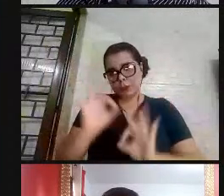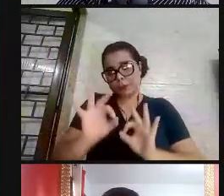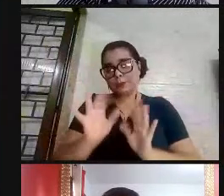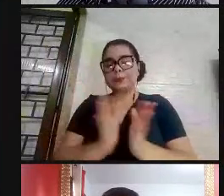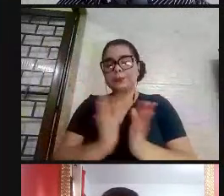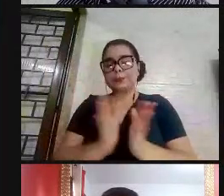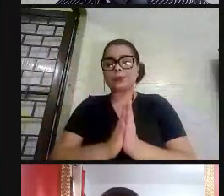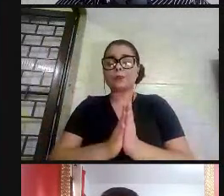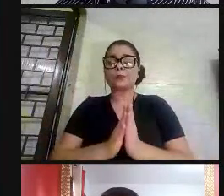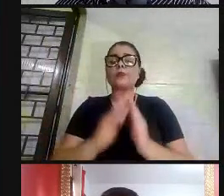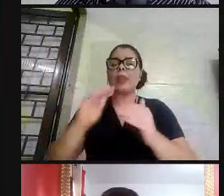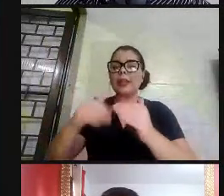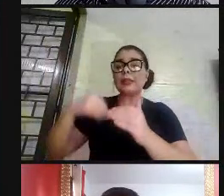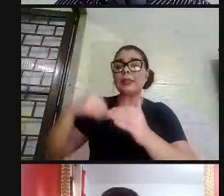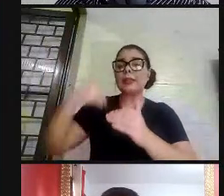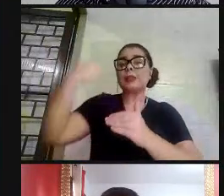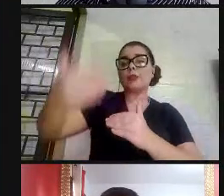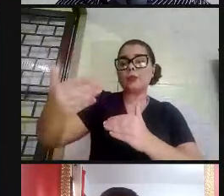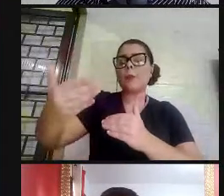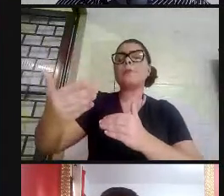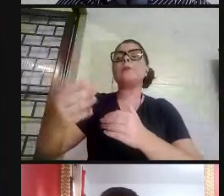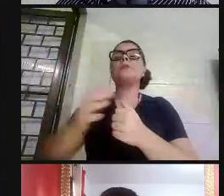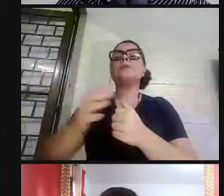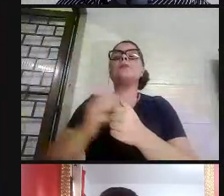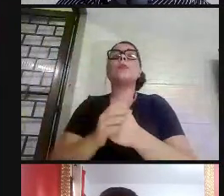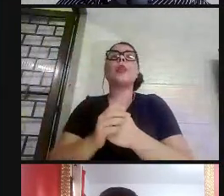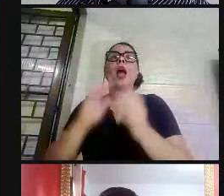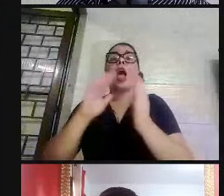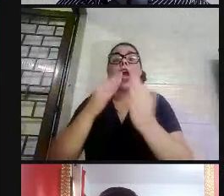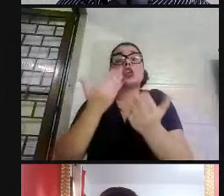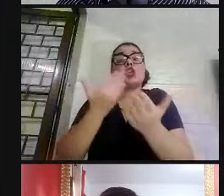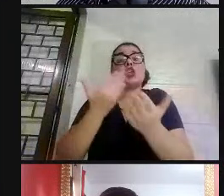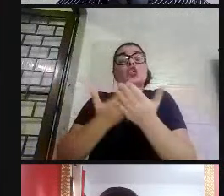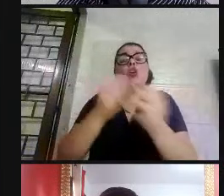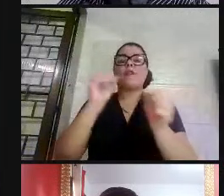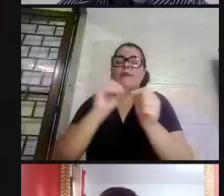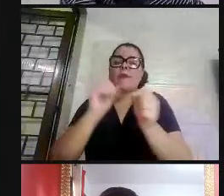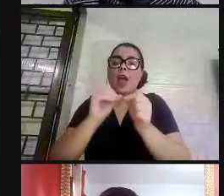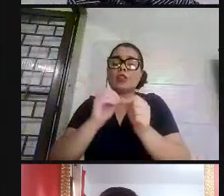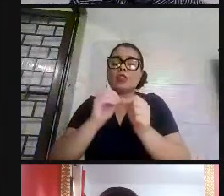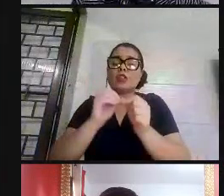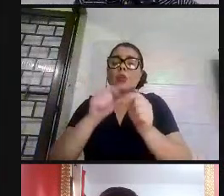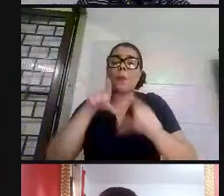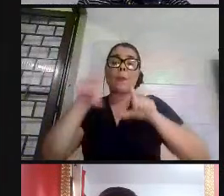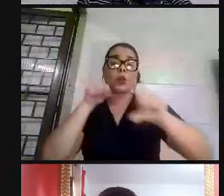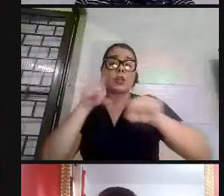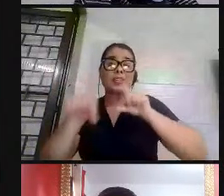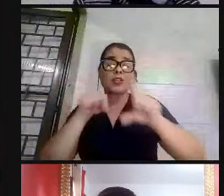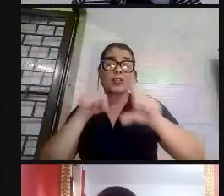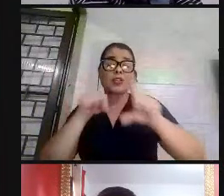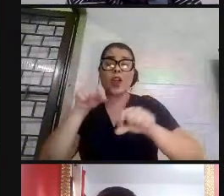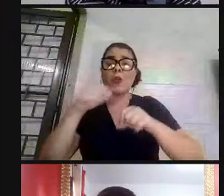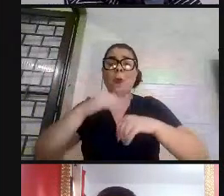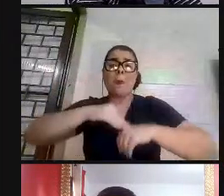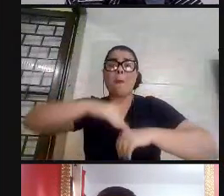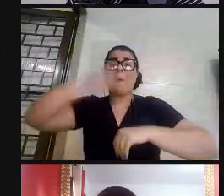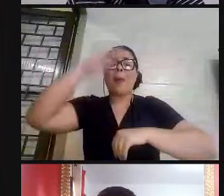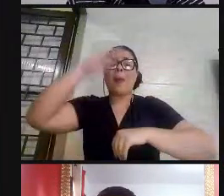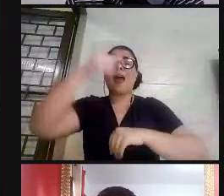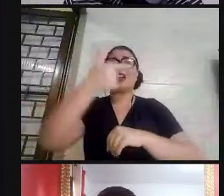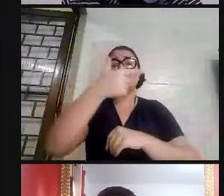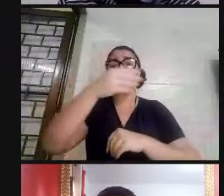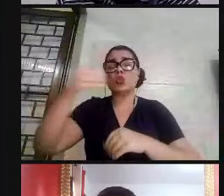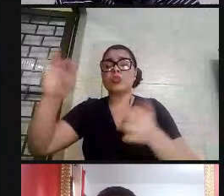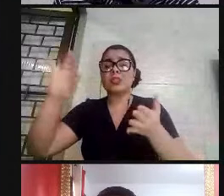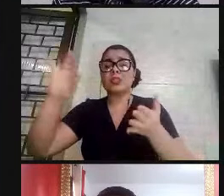Feito isso, ela realiza um processo seletivo onde nós temos mais de 200 inscrições,